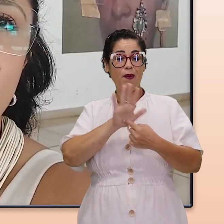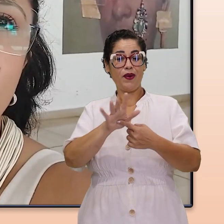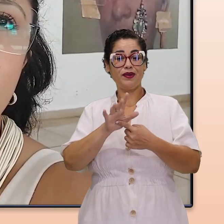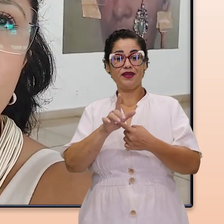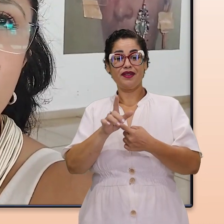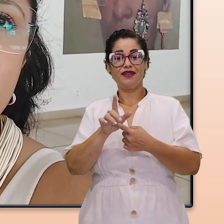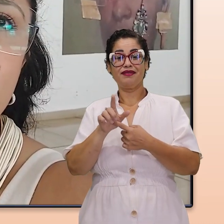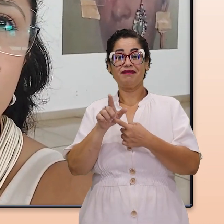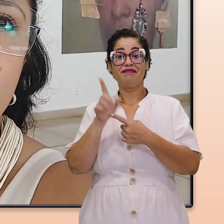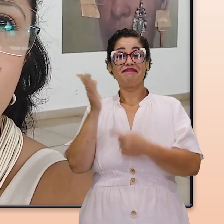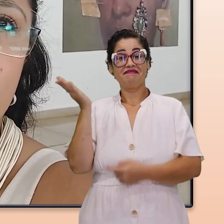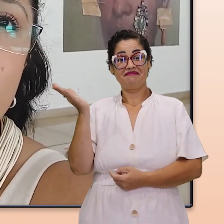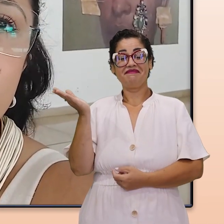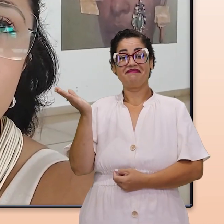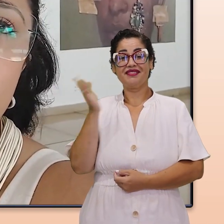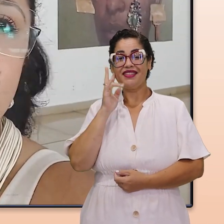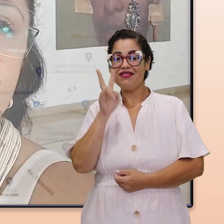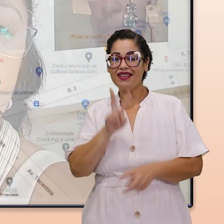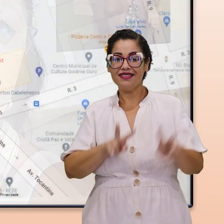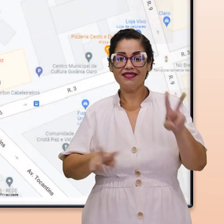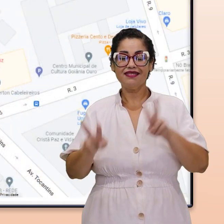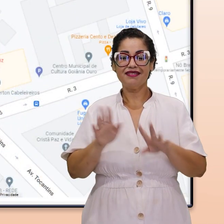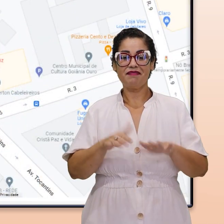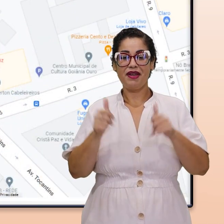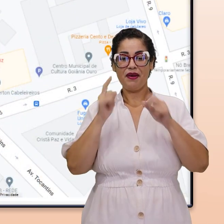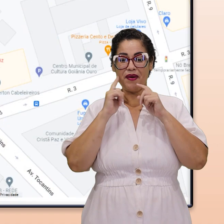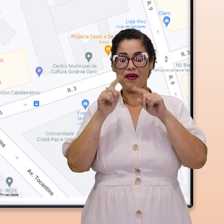aí no mapa melhor para que vocês se localizem.